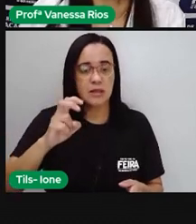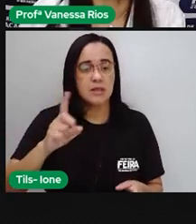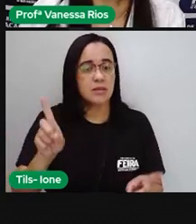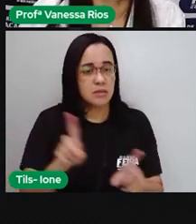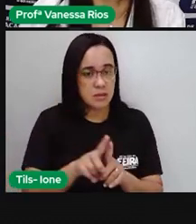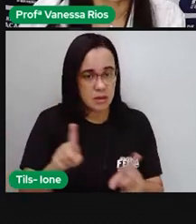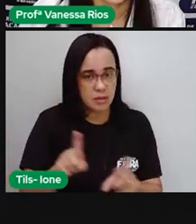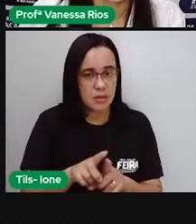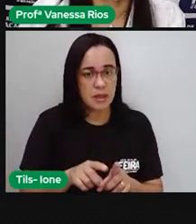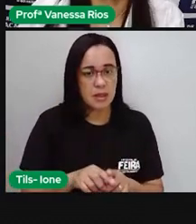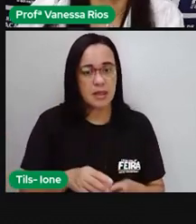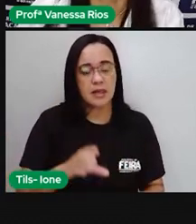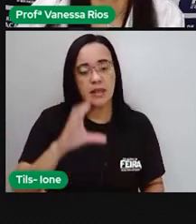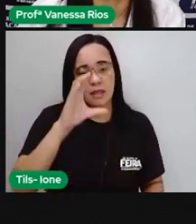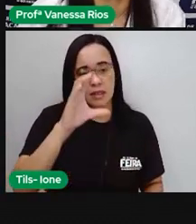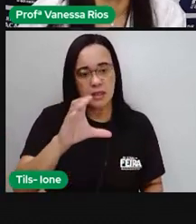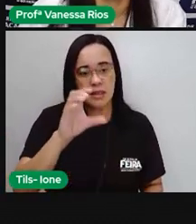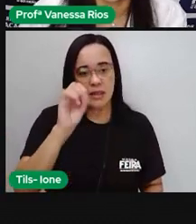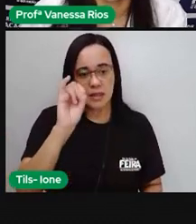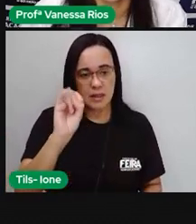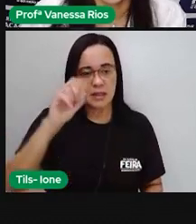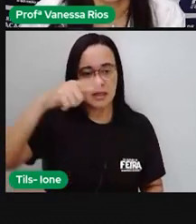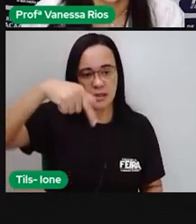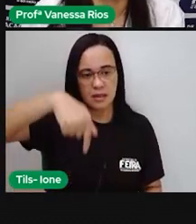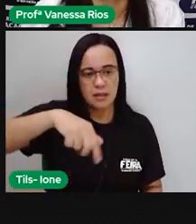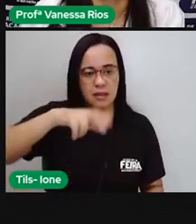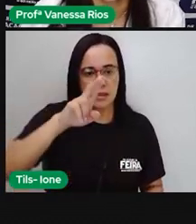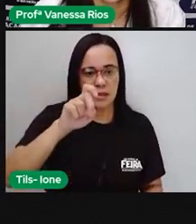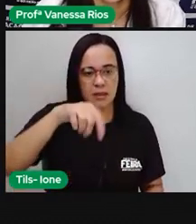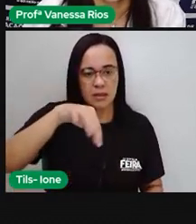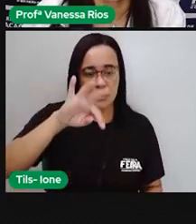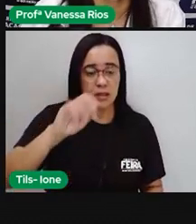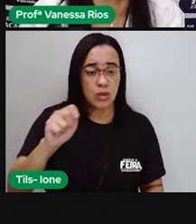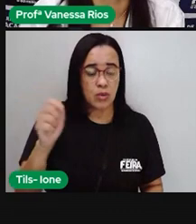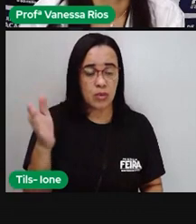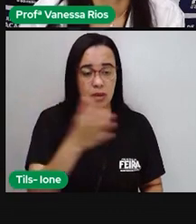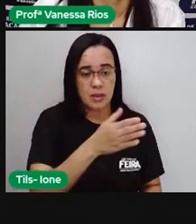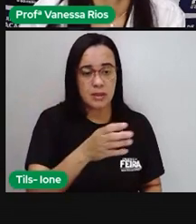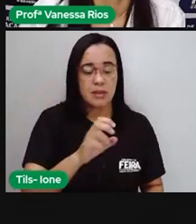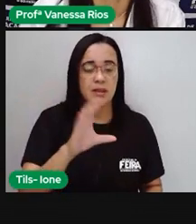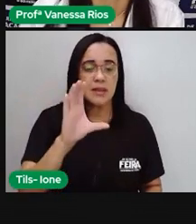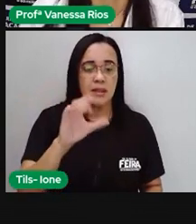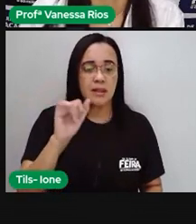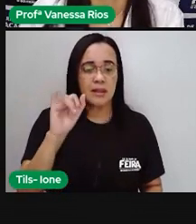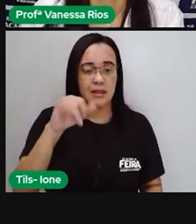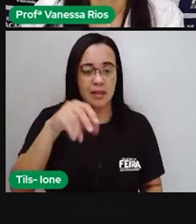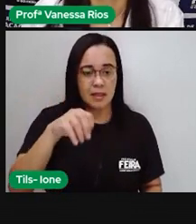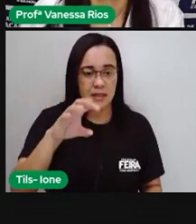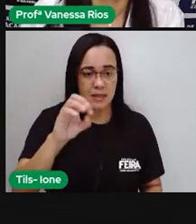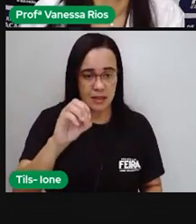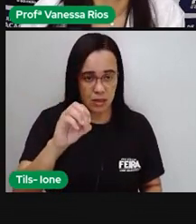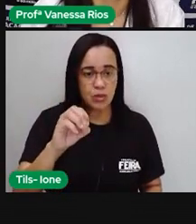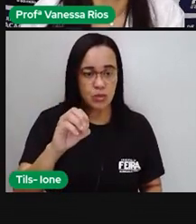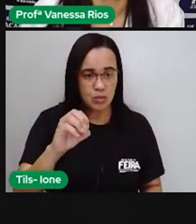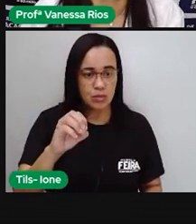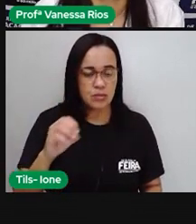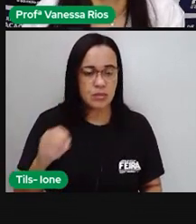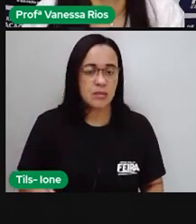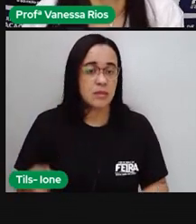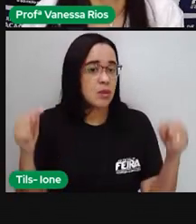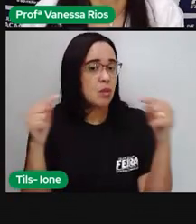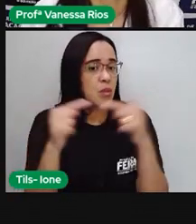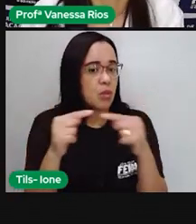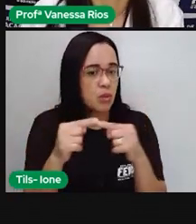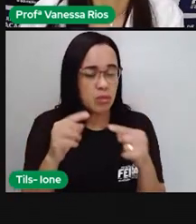parte decimal nesse caso. Porque não tem nenhum inteiro, né? A parte inteira aí está sendo representada pelo zero. O zero a gente